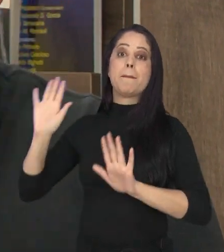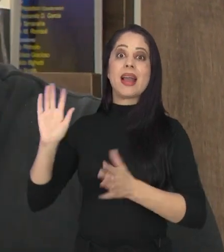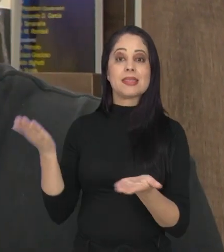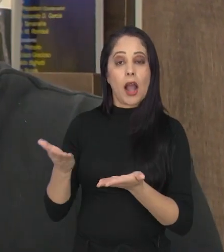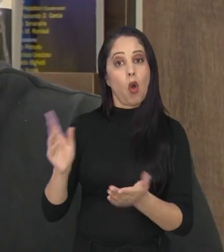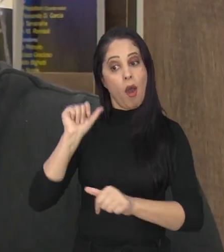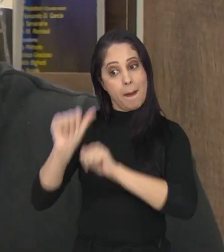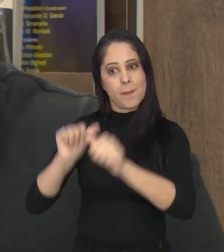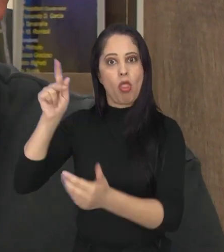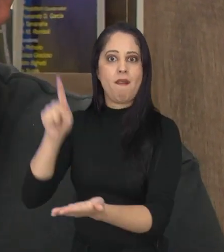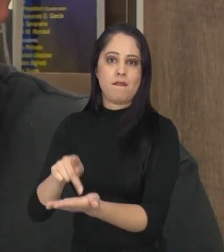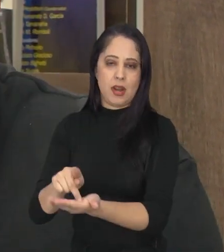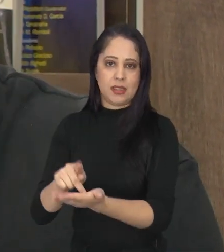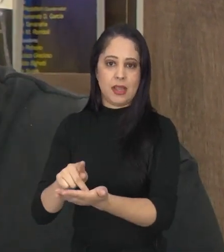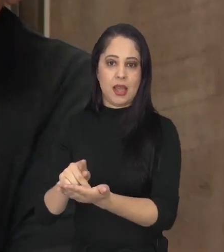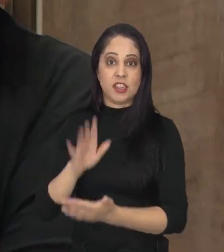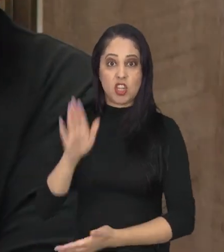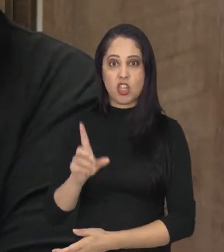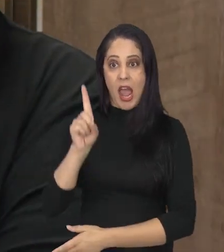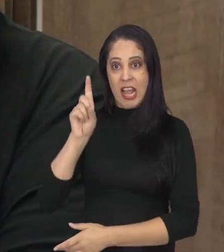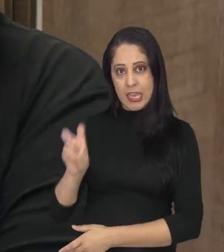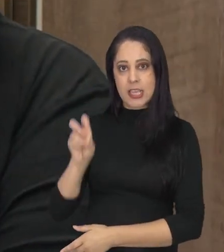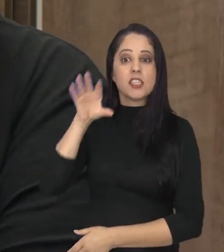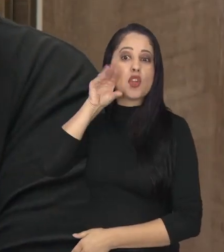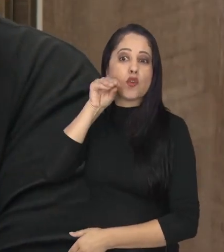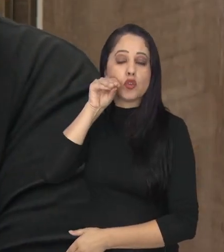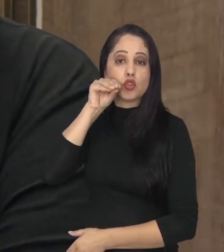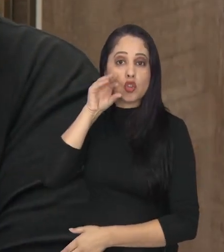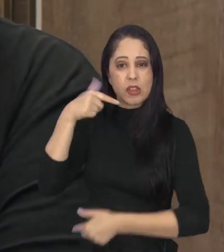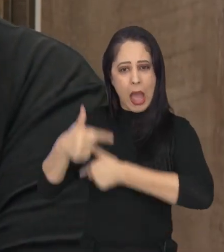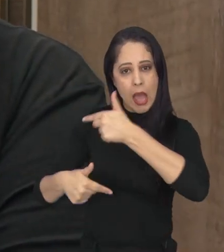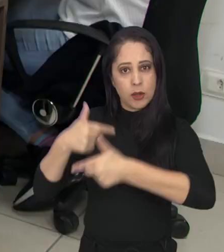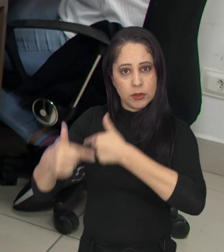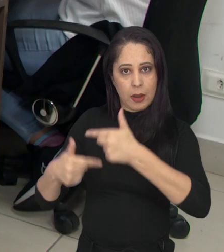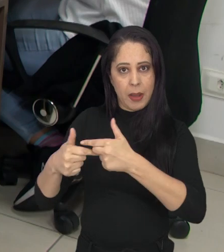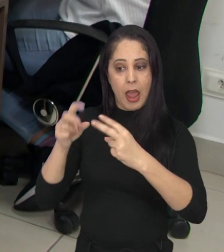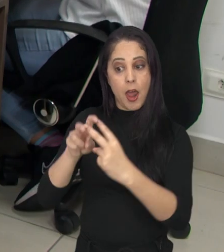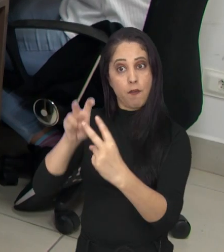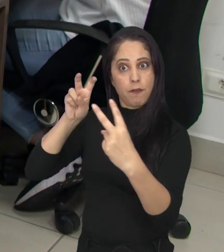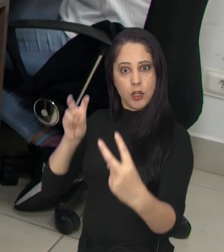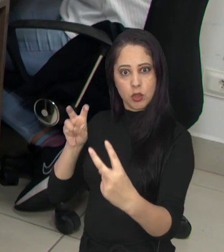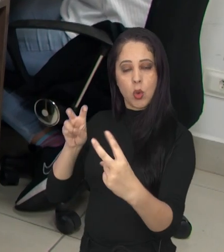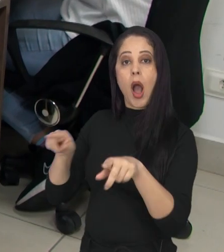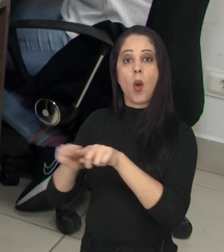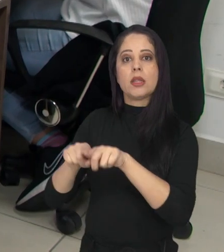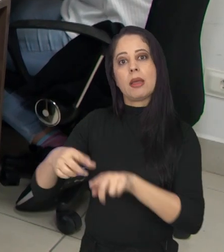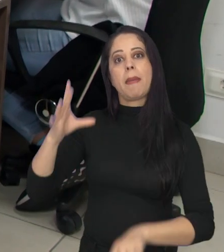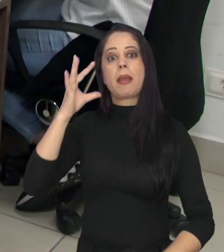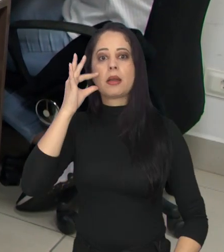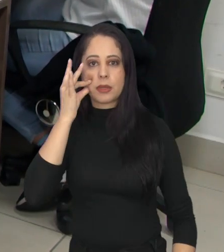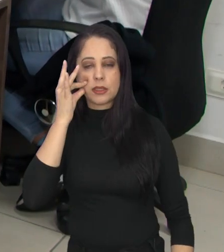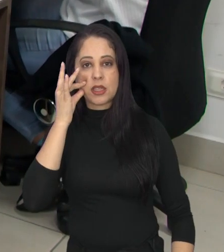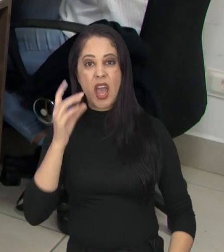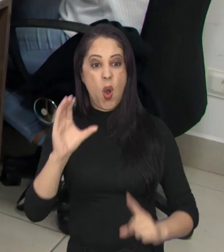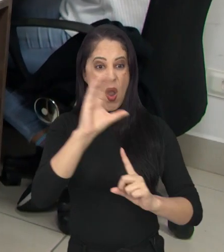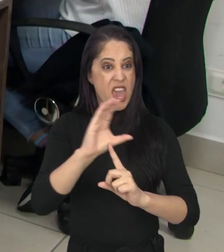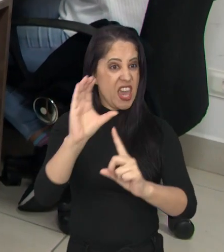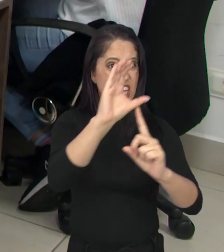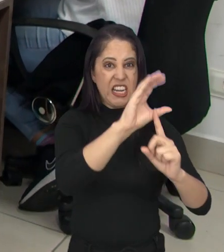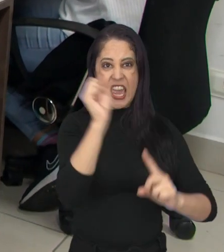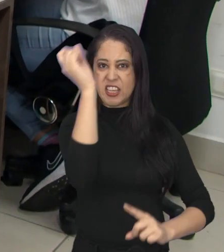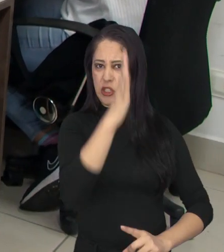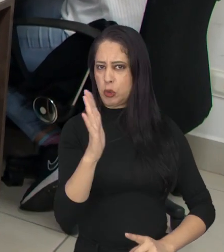tornou realidade no ano passado. Hoje, são 15 funcionários, entre remotos e presenciais, e